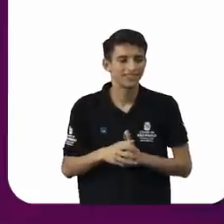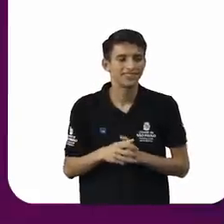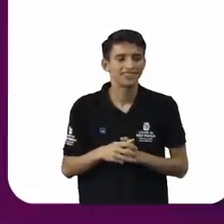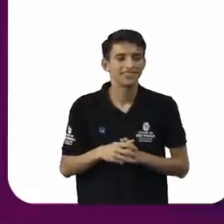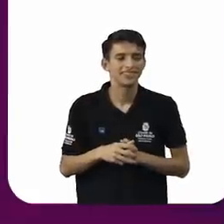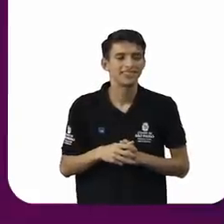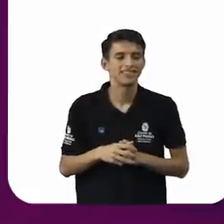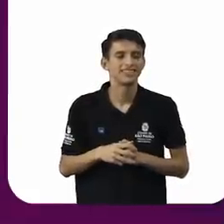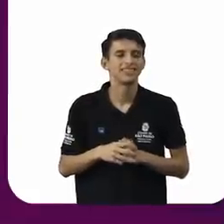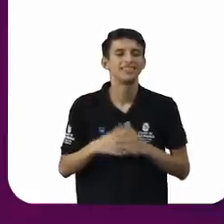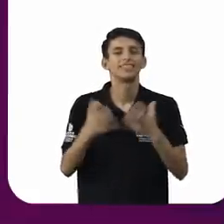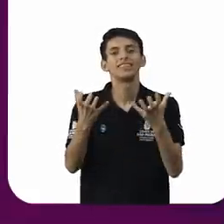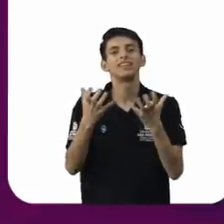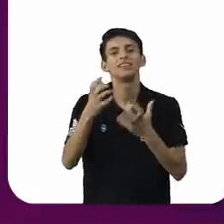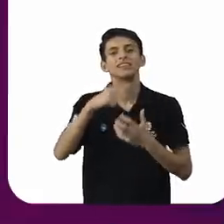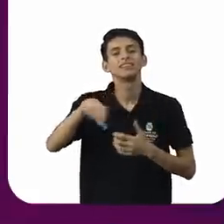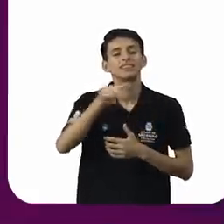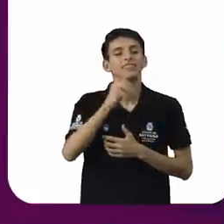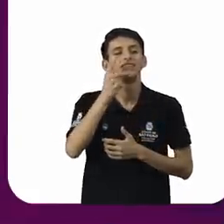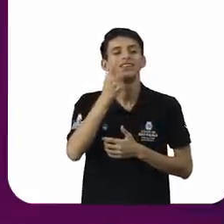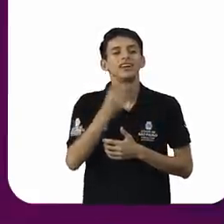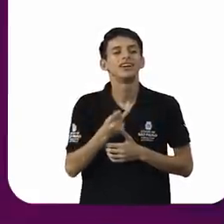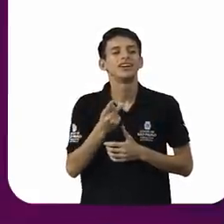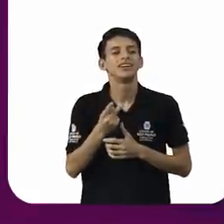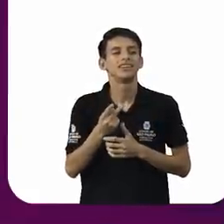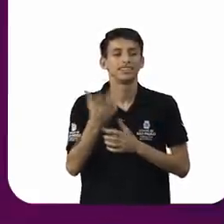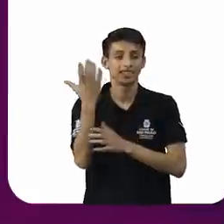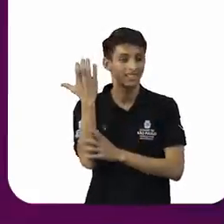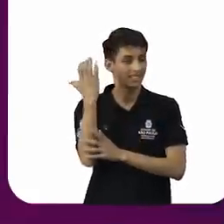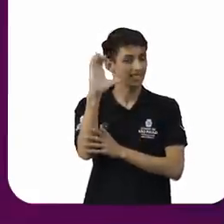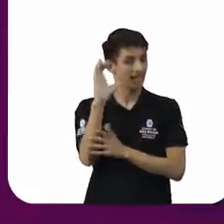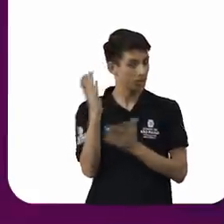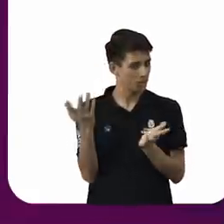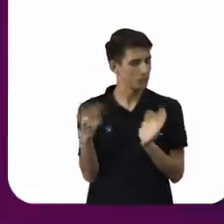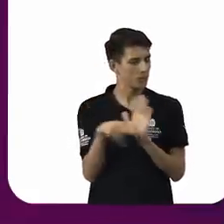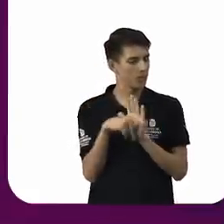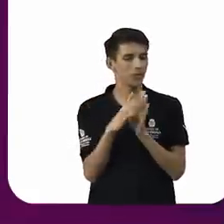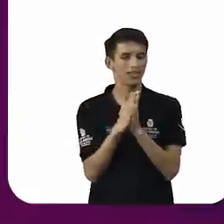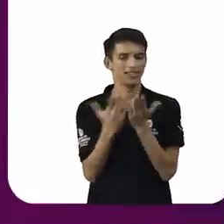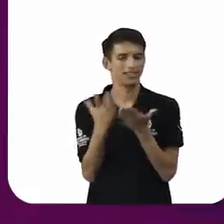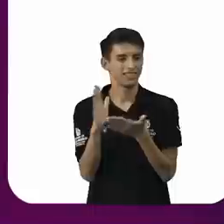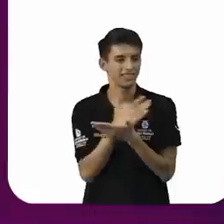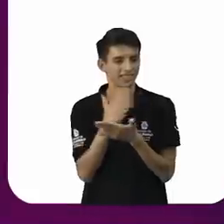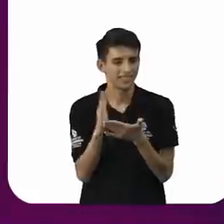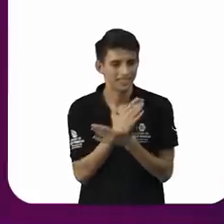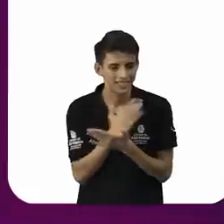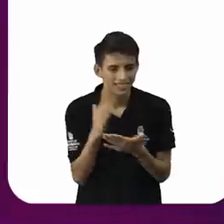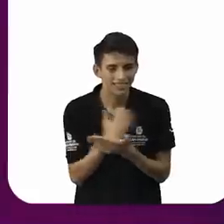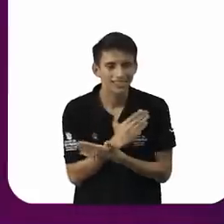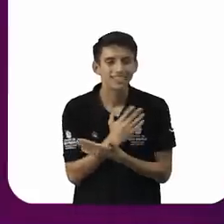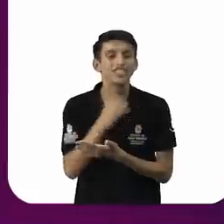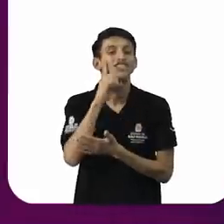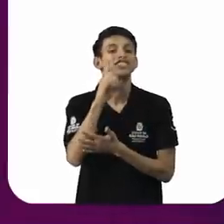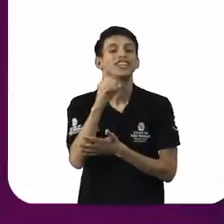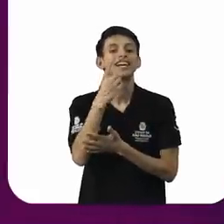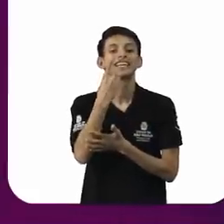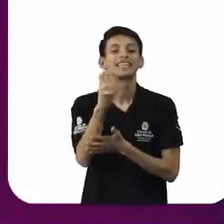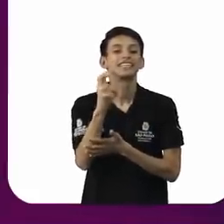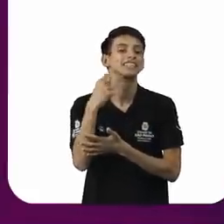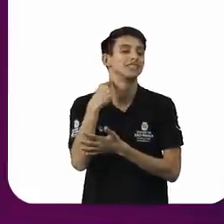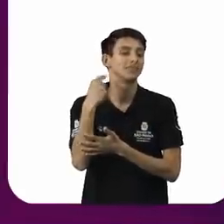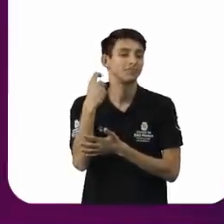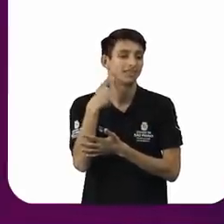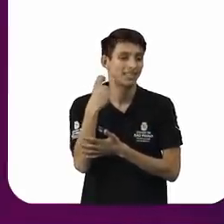gostaria que vocês falassem sobre, os senhores estão lançando livros, não é? Pai Sidney, o senhor está lançando o livro agora dia 15 de maio,